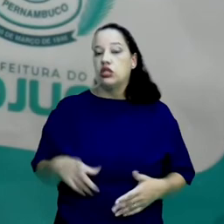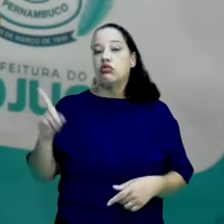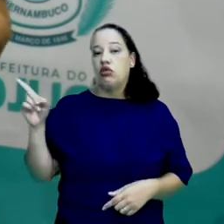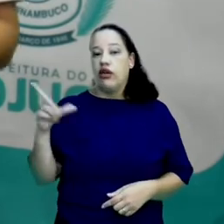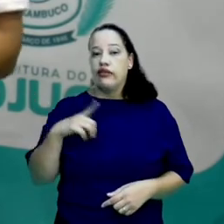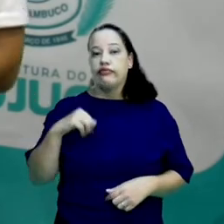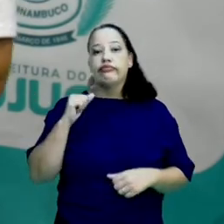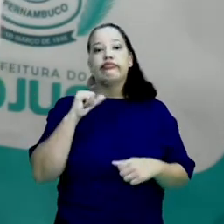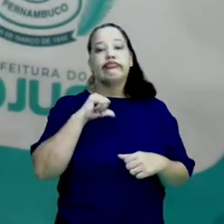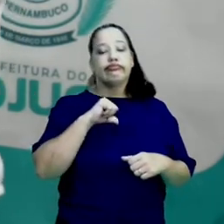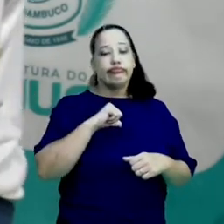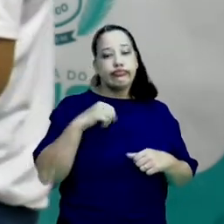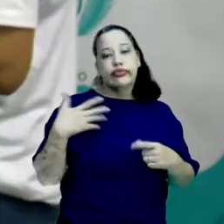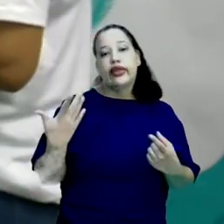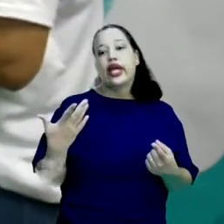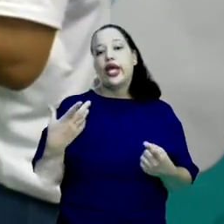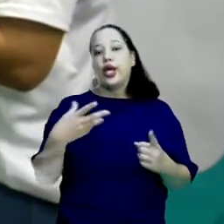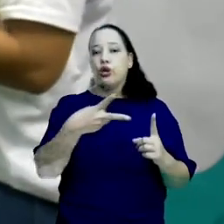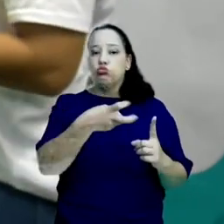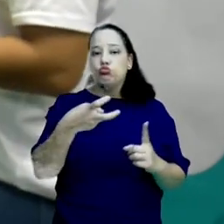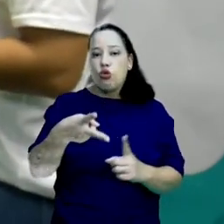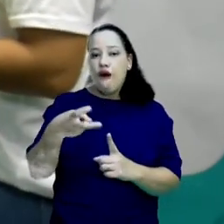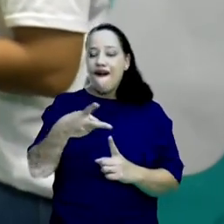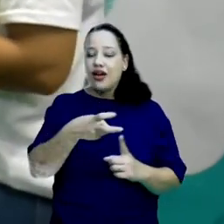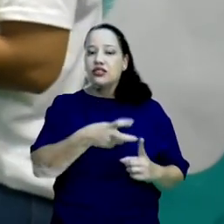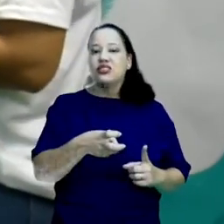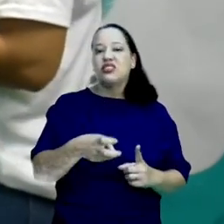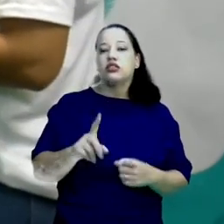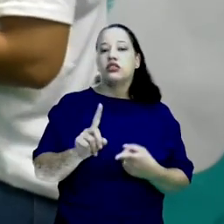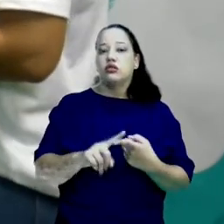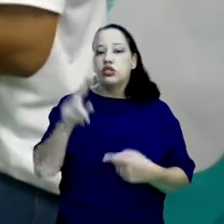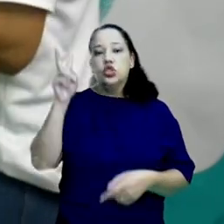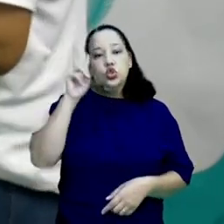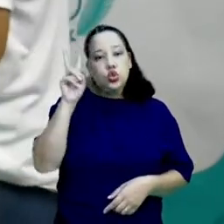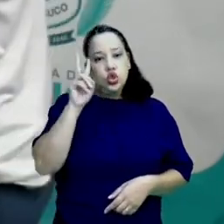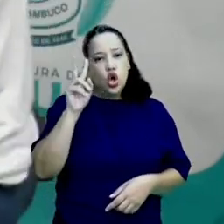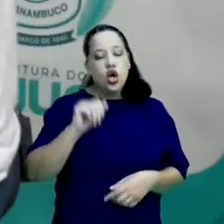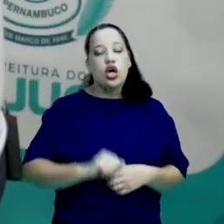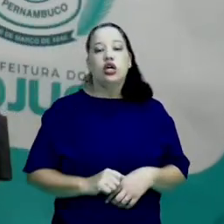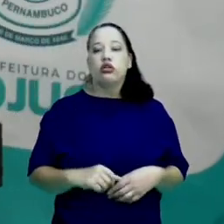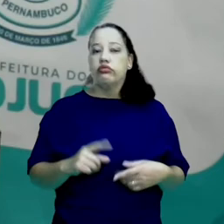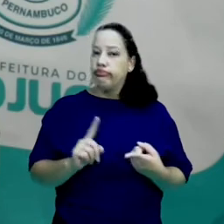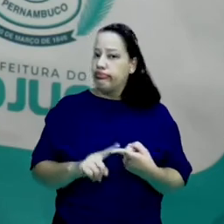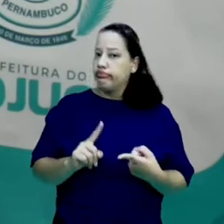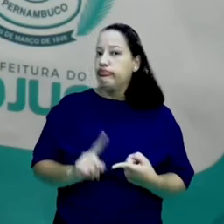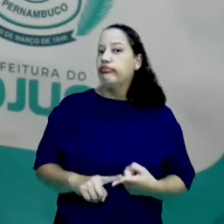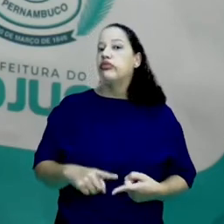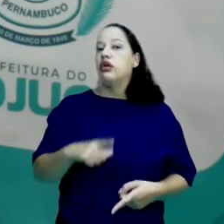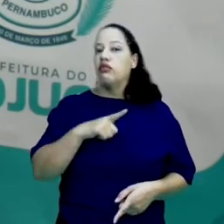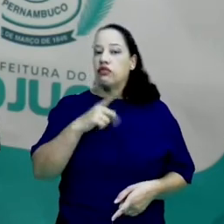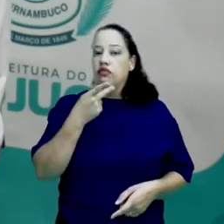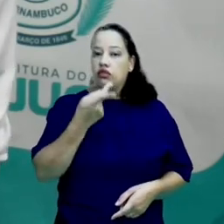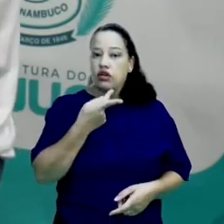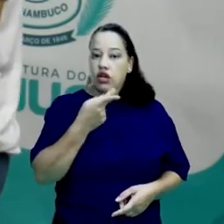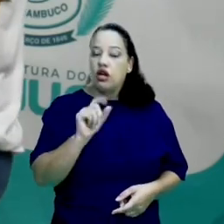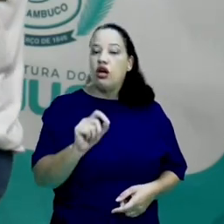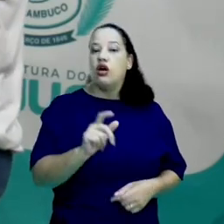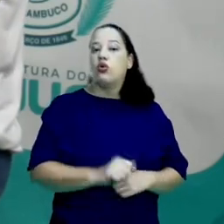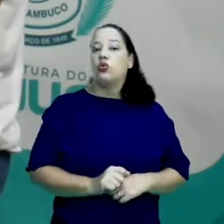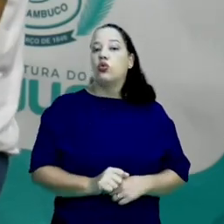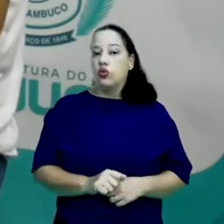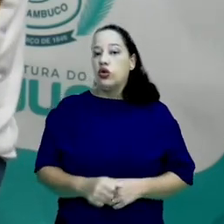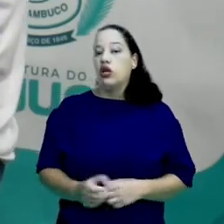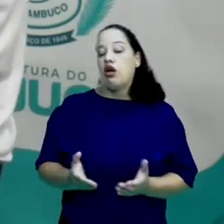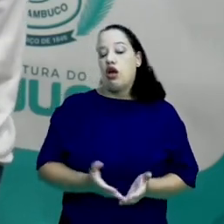exploração e como se deu o processo da nossa história, temos que falar também das capitanias hereditárias, porque